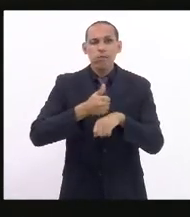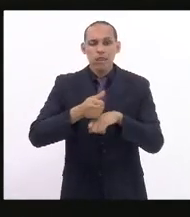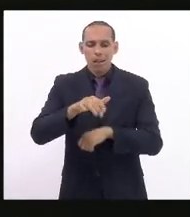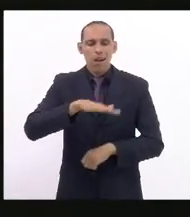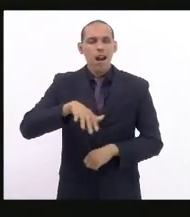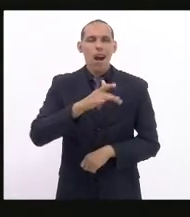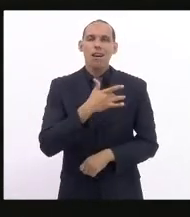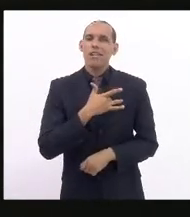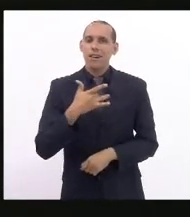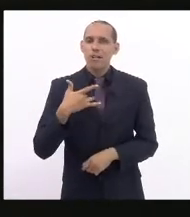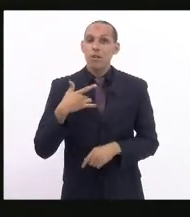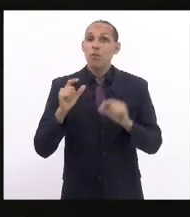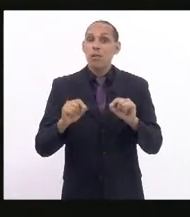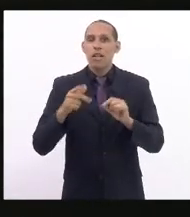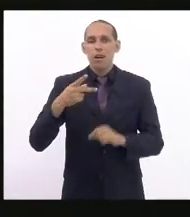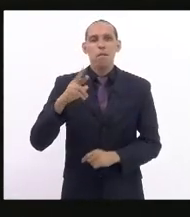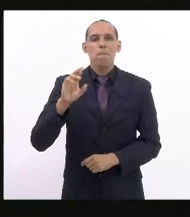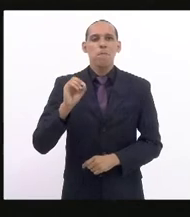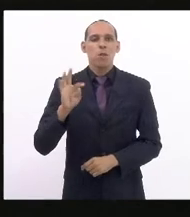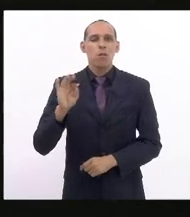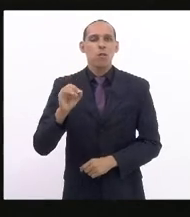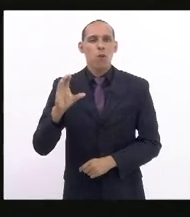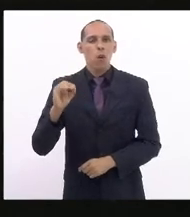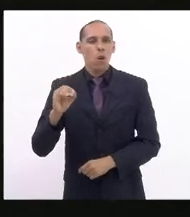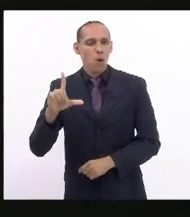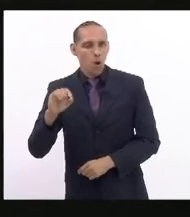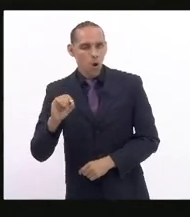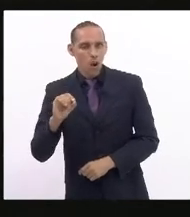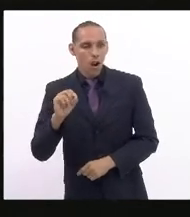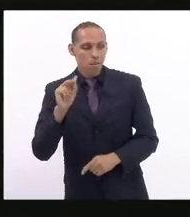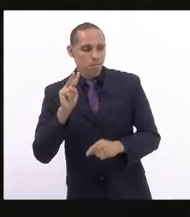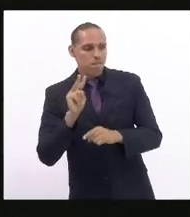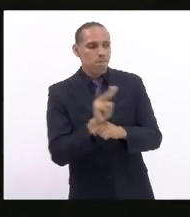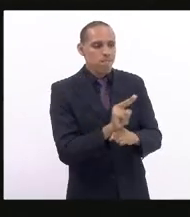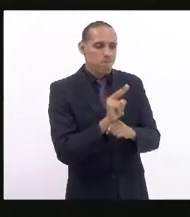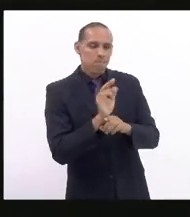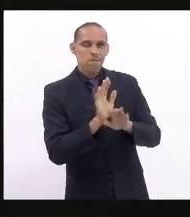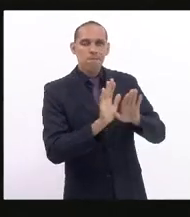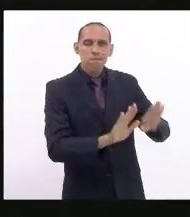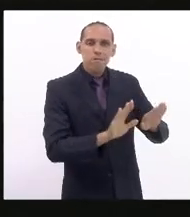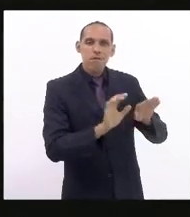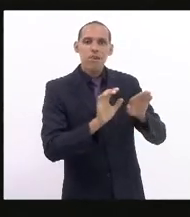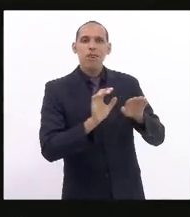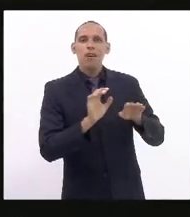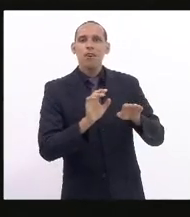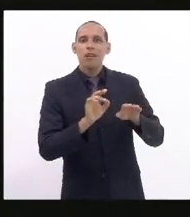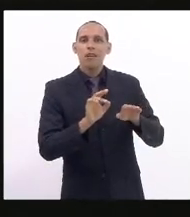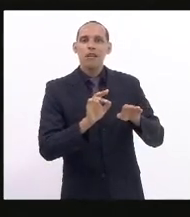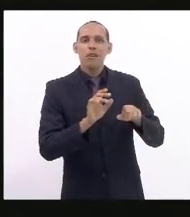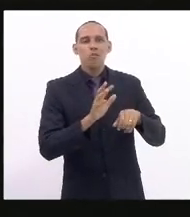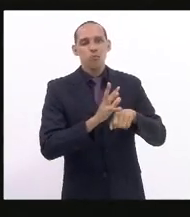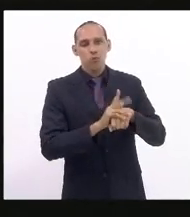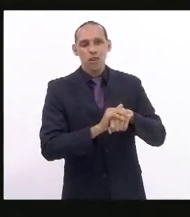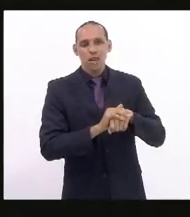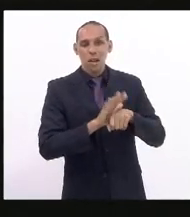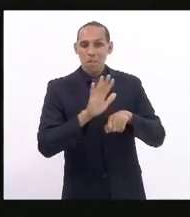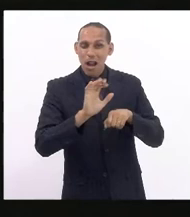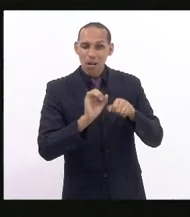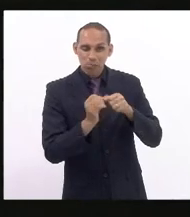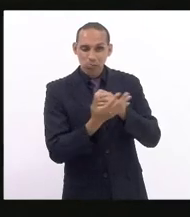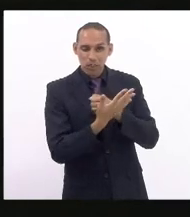saúde, um protocolo de contingência e contenção do vírus. Mas o vírus não veio apenas com a Covid.